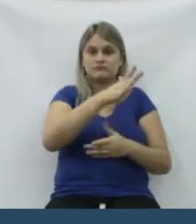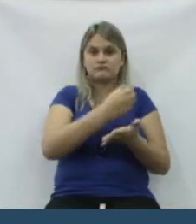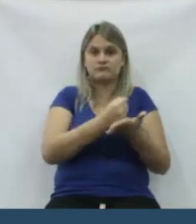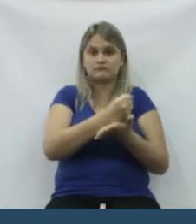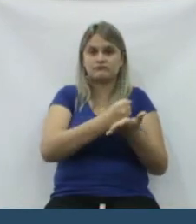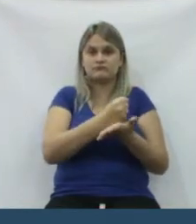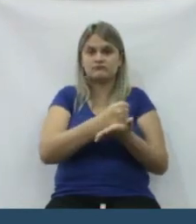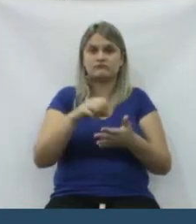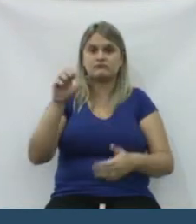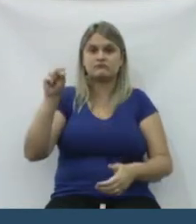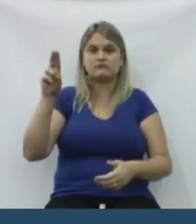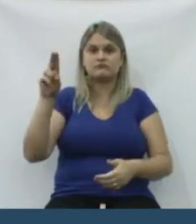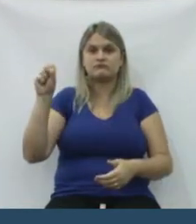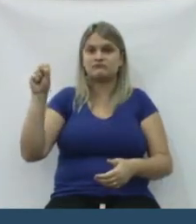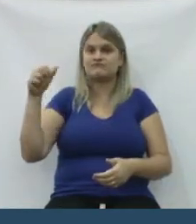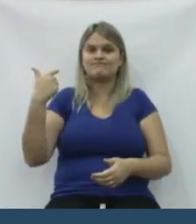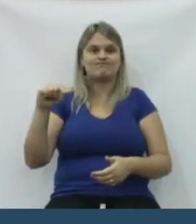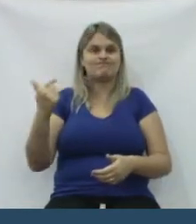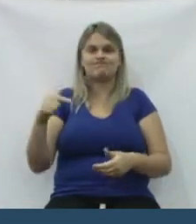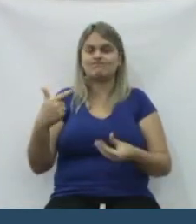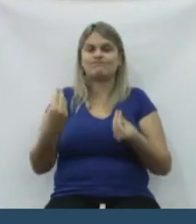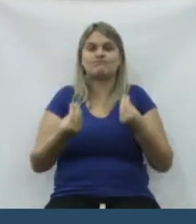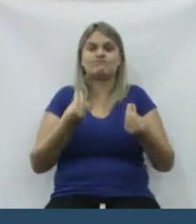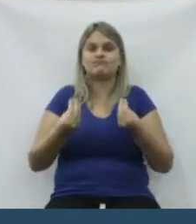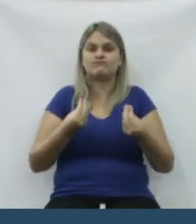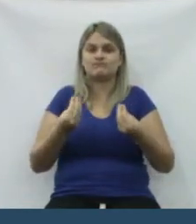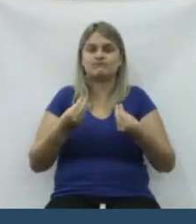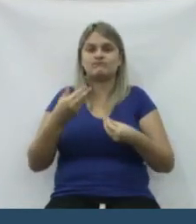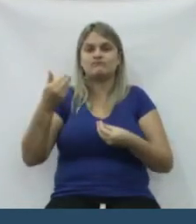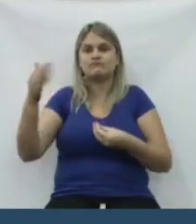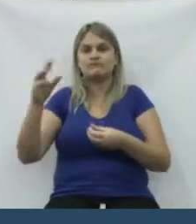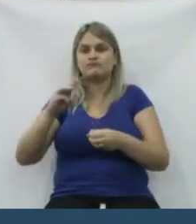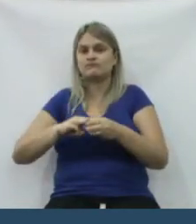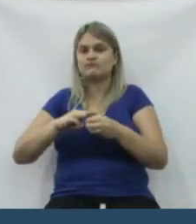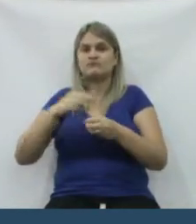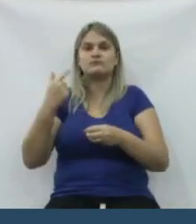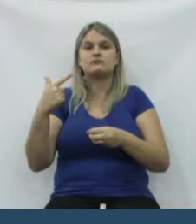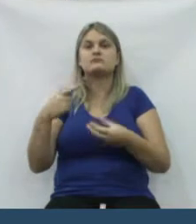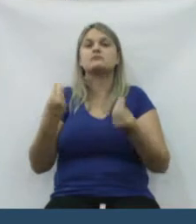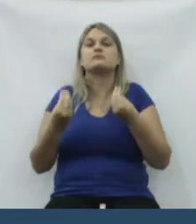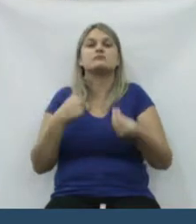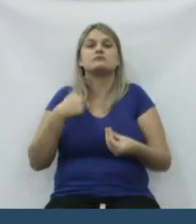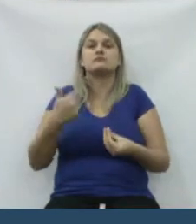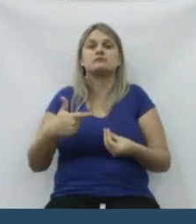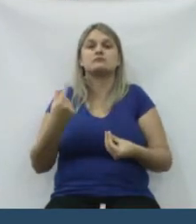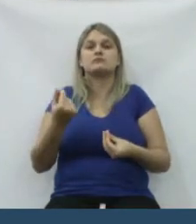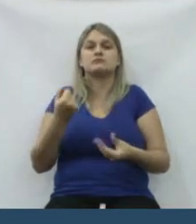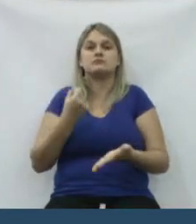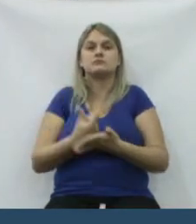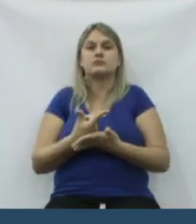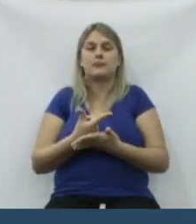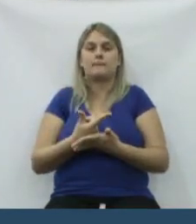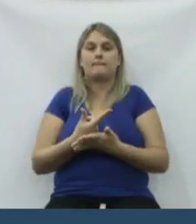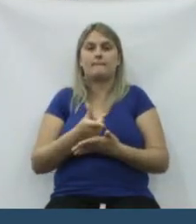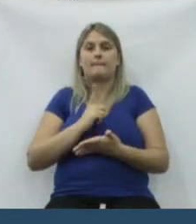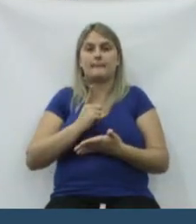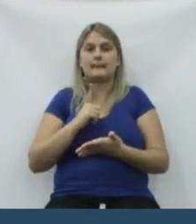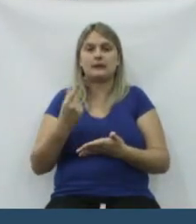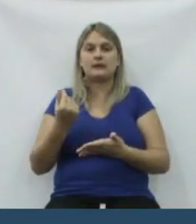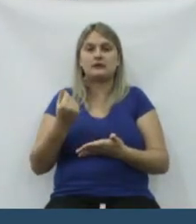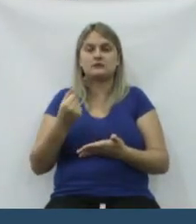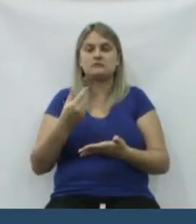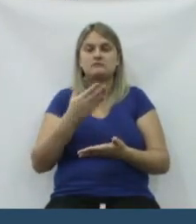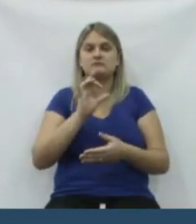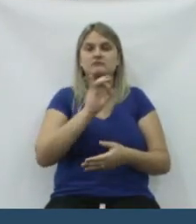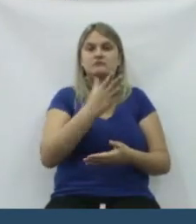ele vai na farmácia do Estado do Sul, não tem. E vai no município e não tem. ele não tem dinheiro para comprar. Ele